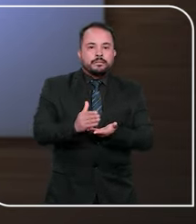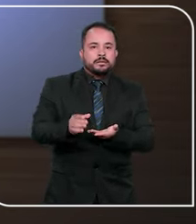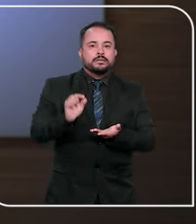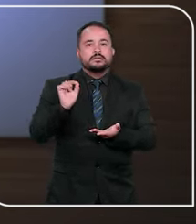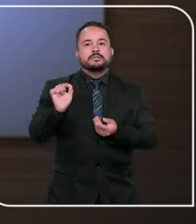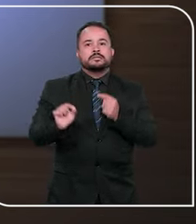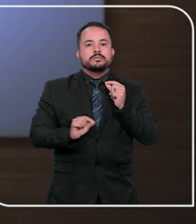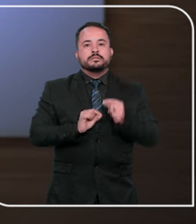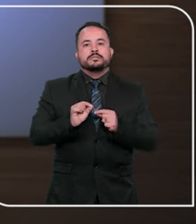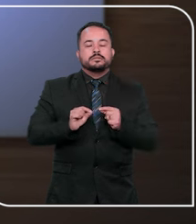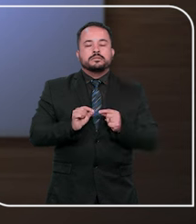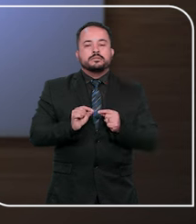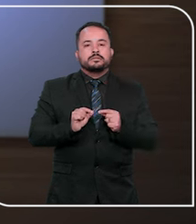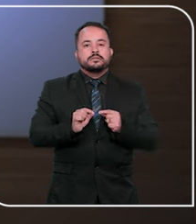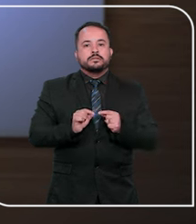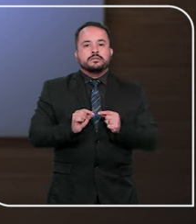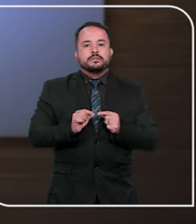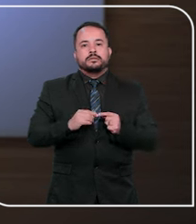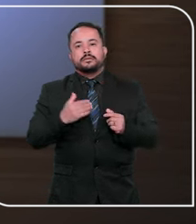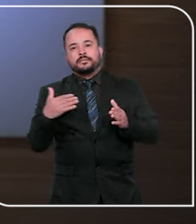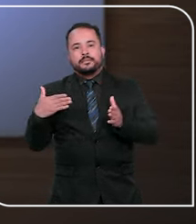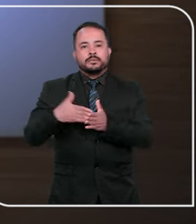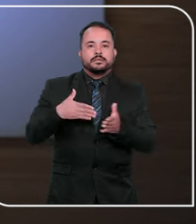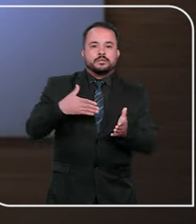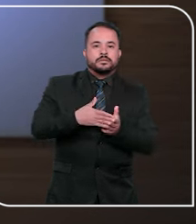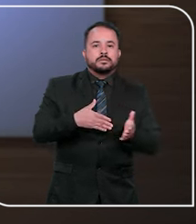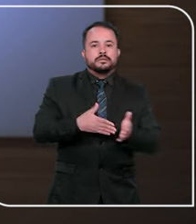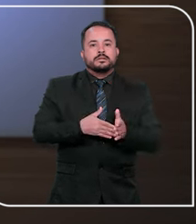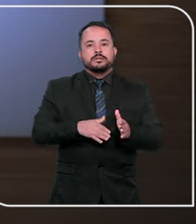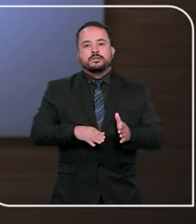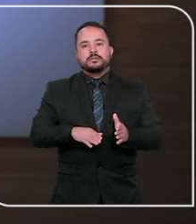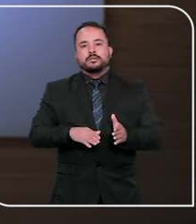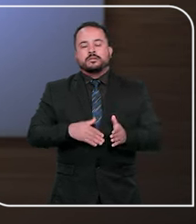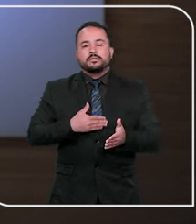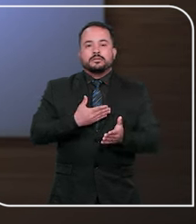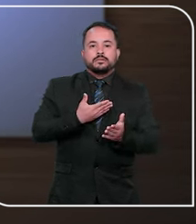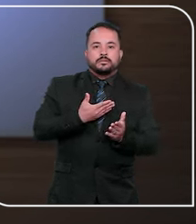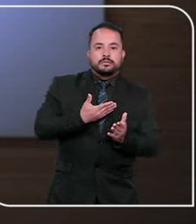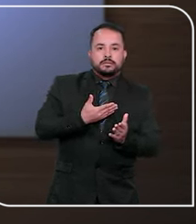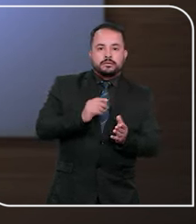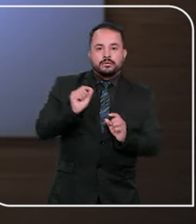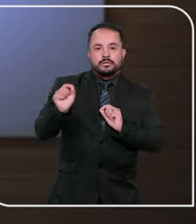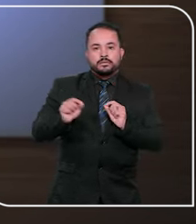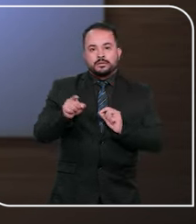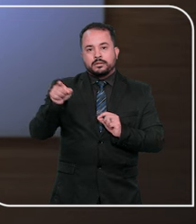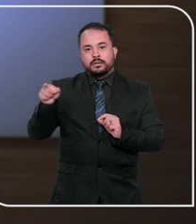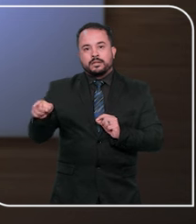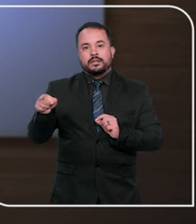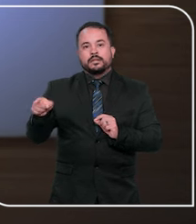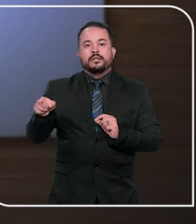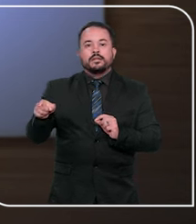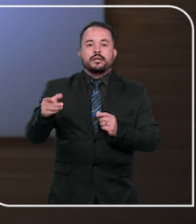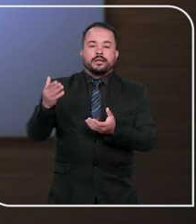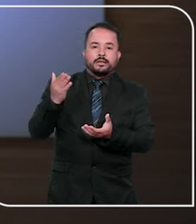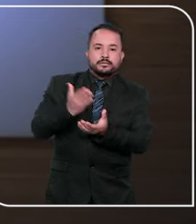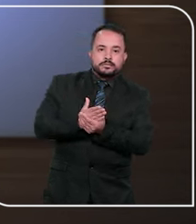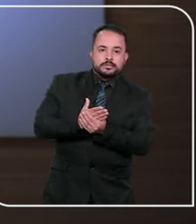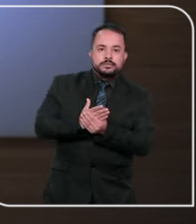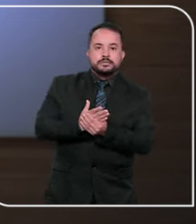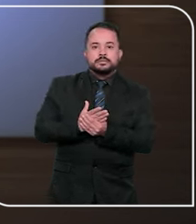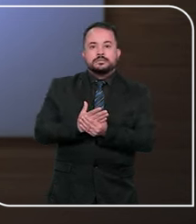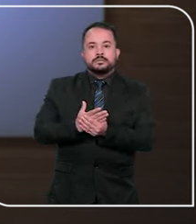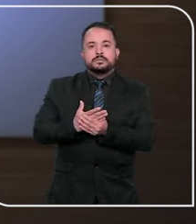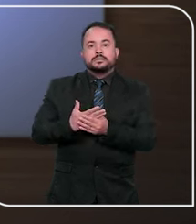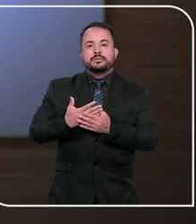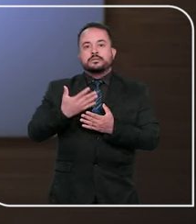abertura da sucessão, cuja fluência não é impedida, suspensa ou interrompida pelo ajuizamento de